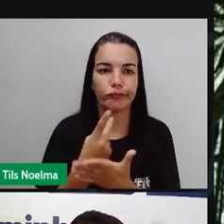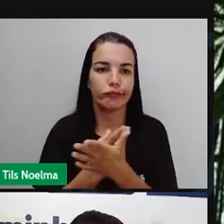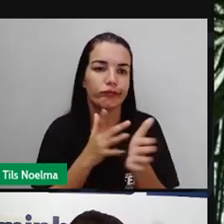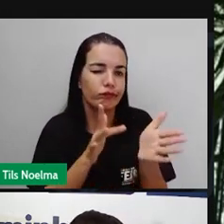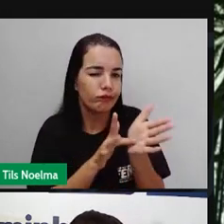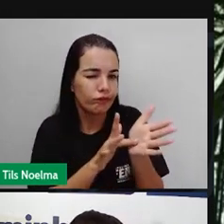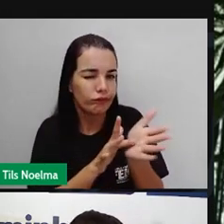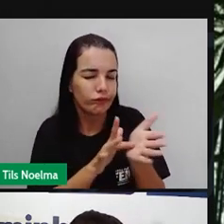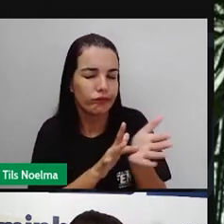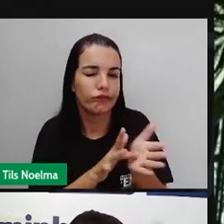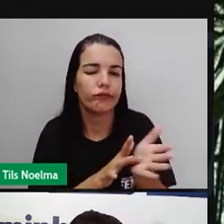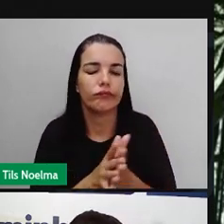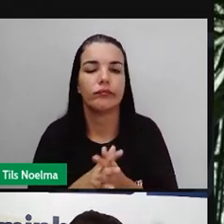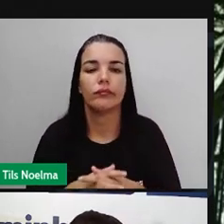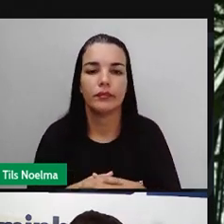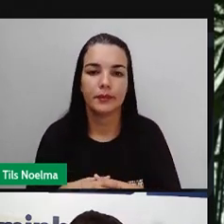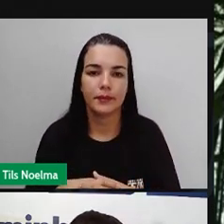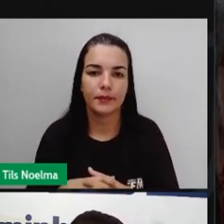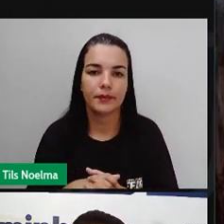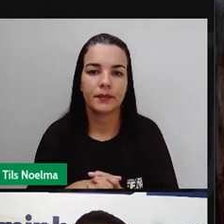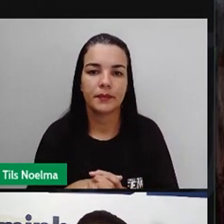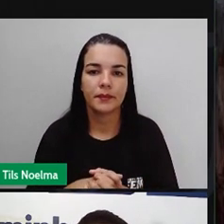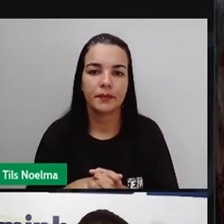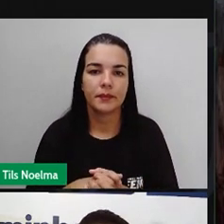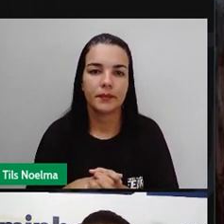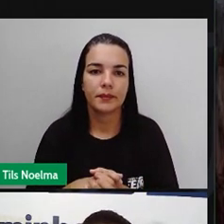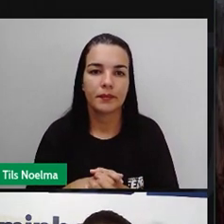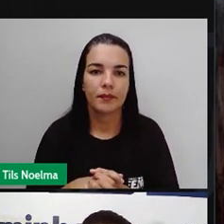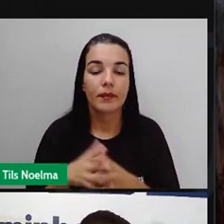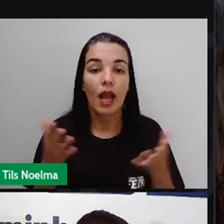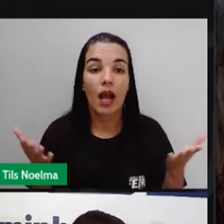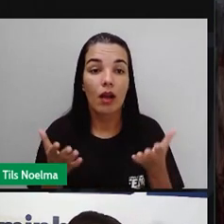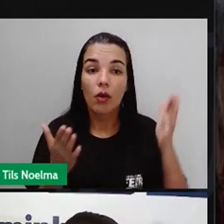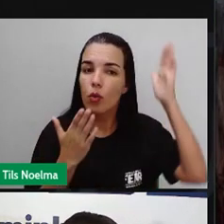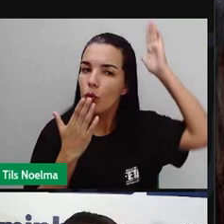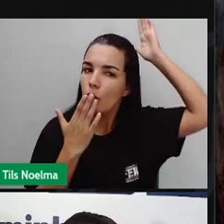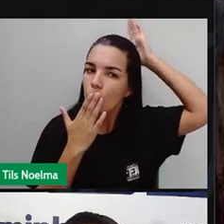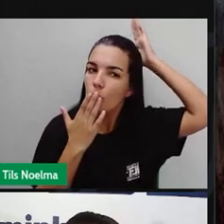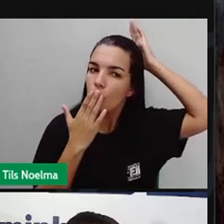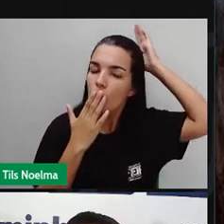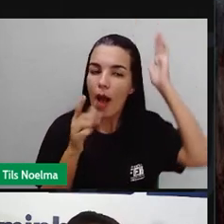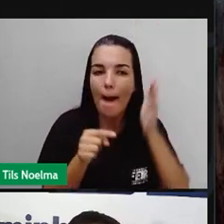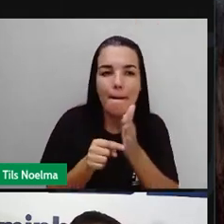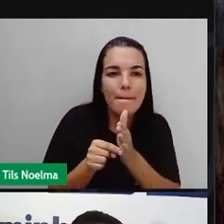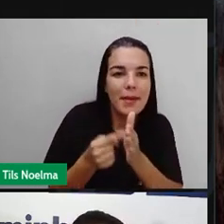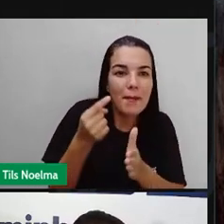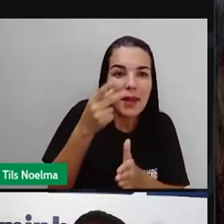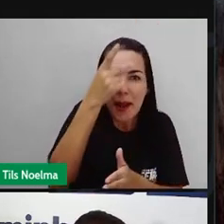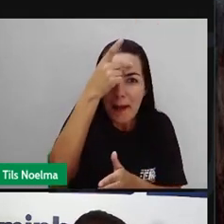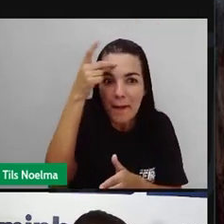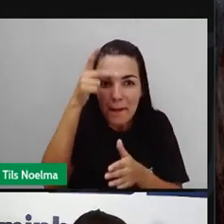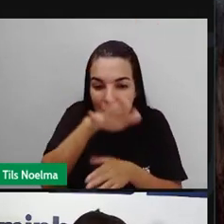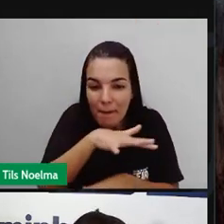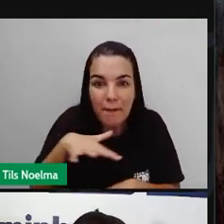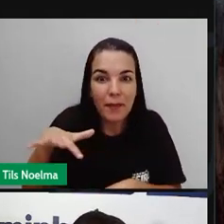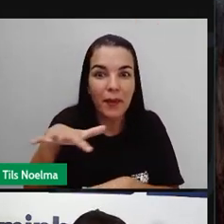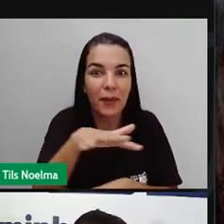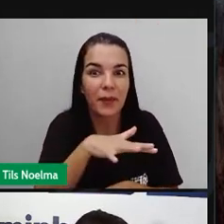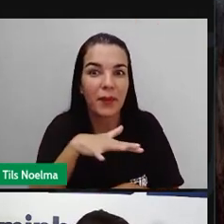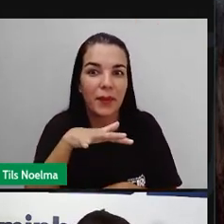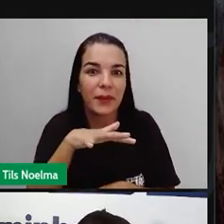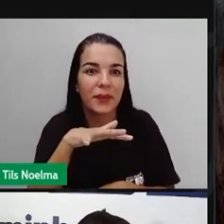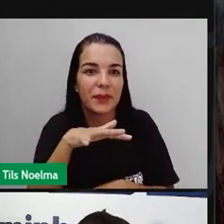bastante precárias. Os indígenas são os primeiros habitantes do nosso país. É na Amazônia legal,